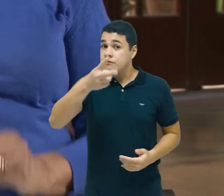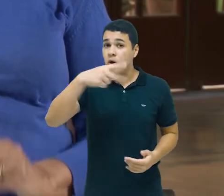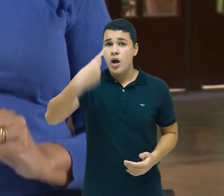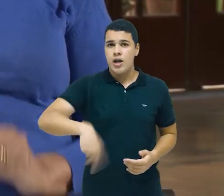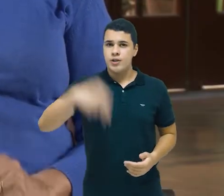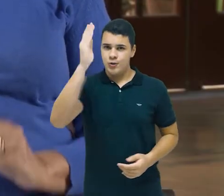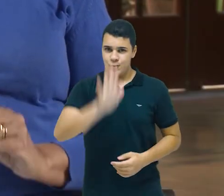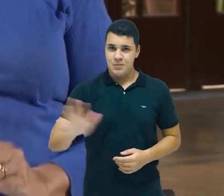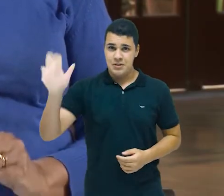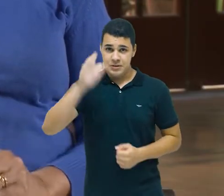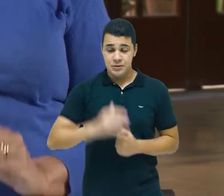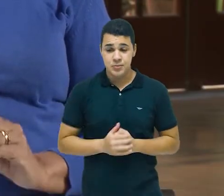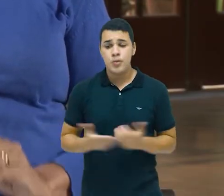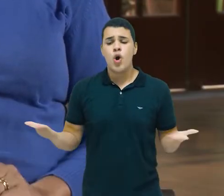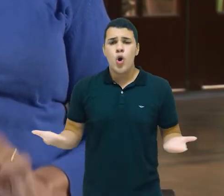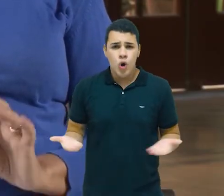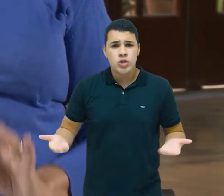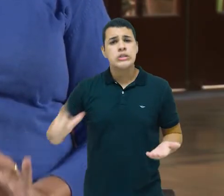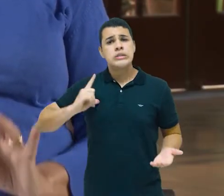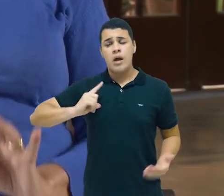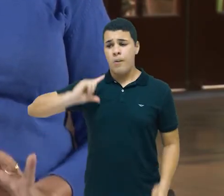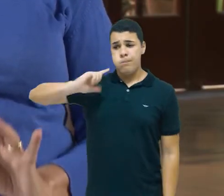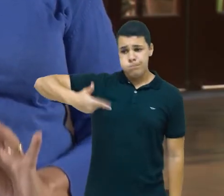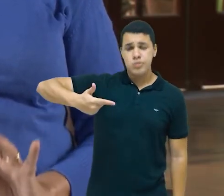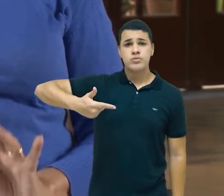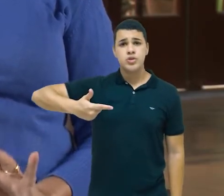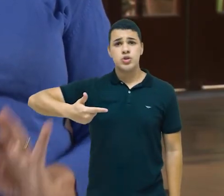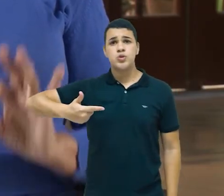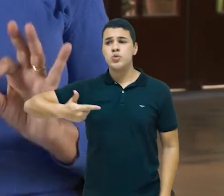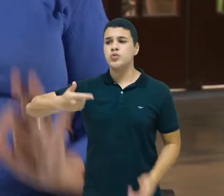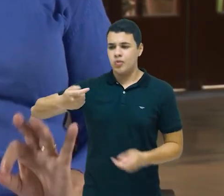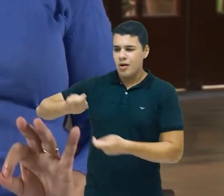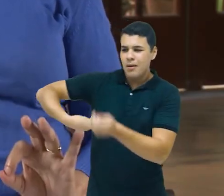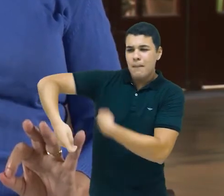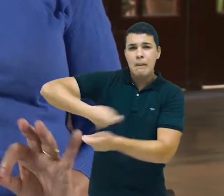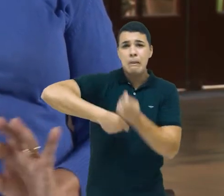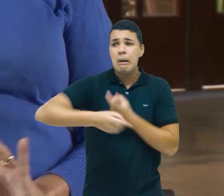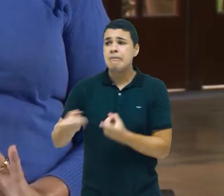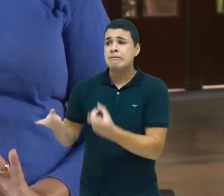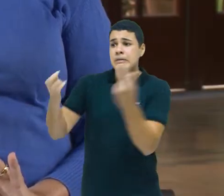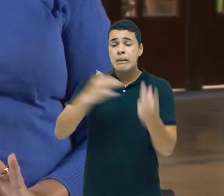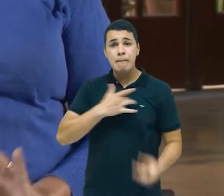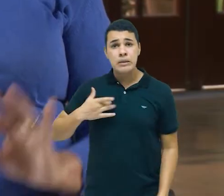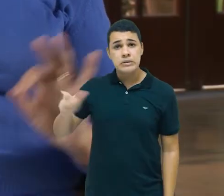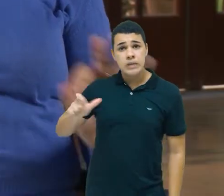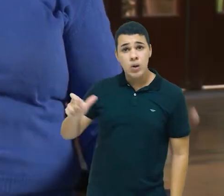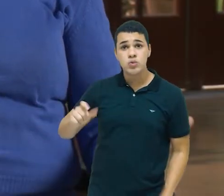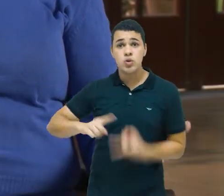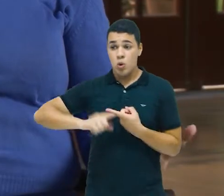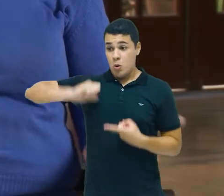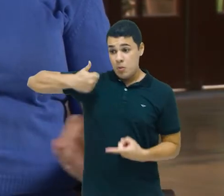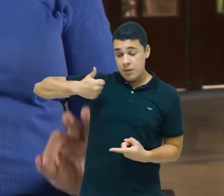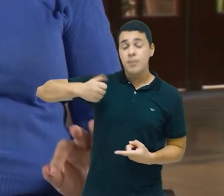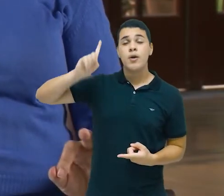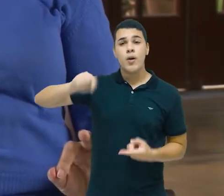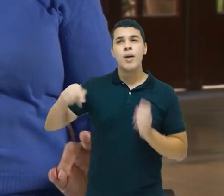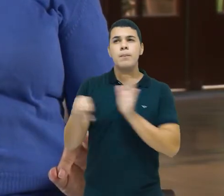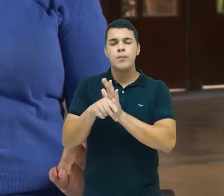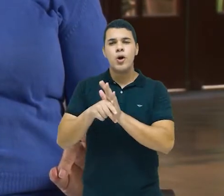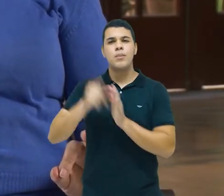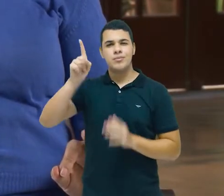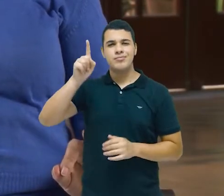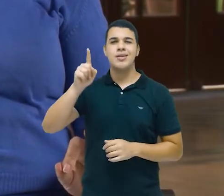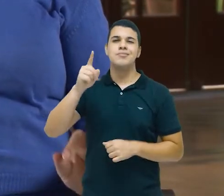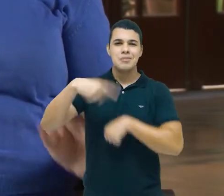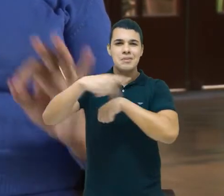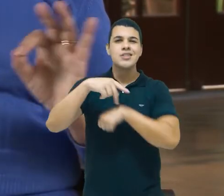Brasil. Hoje, nós temos o segundo maior mercado de plano de saúde do mundo. O primeiro é o mercado de saúde, de plano de saúde nos